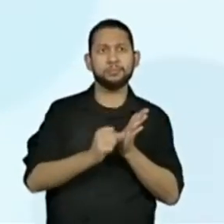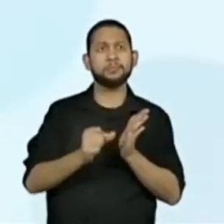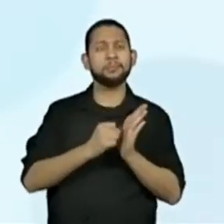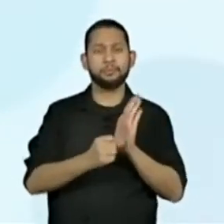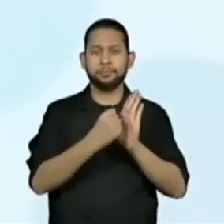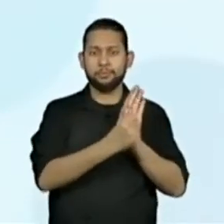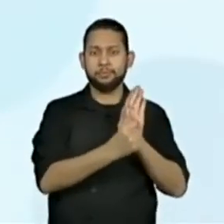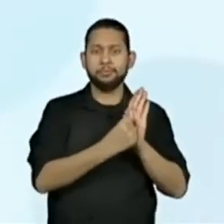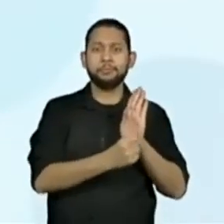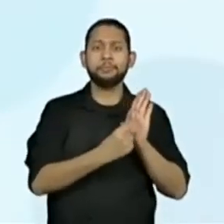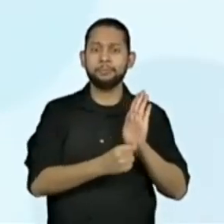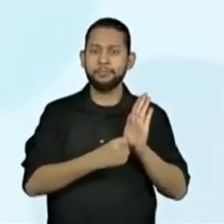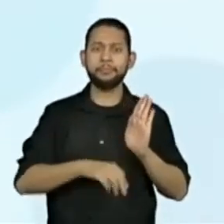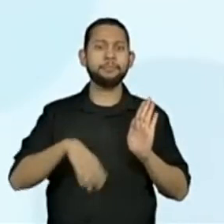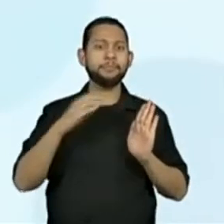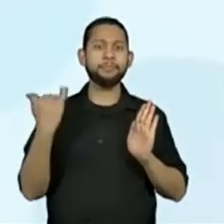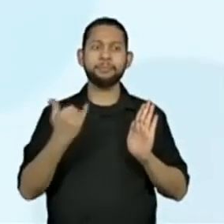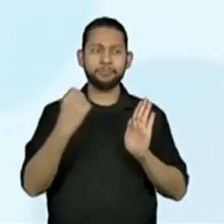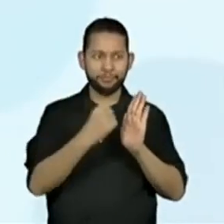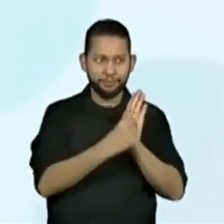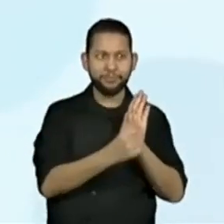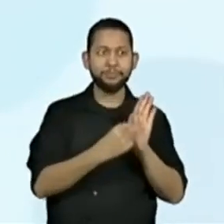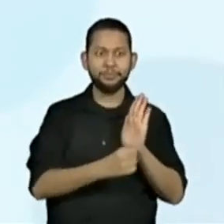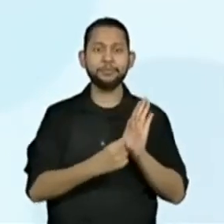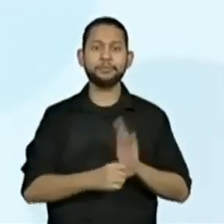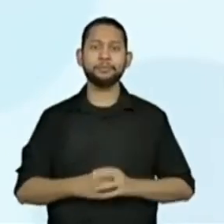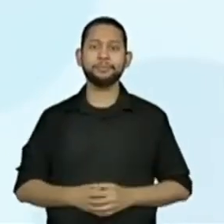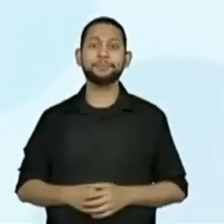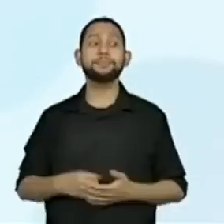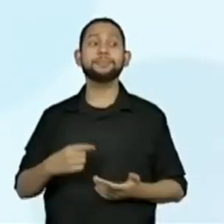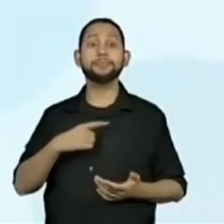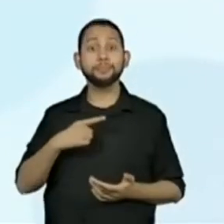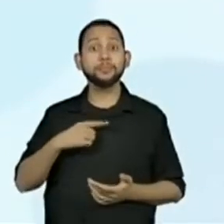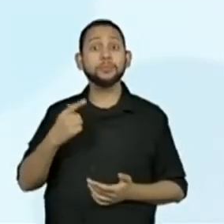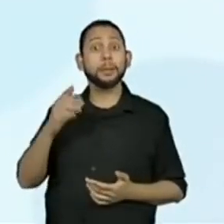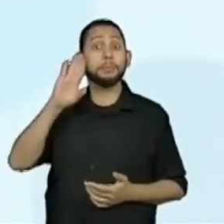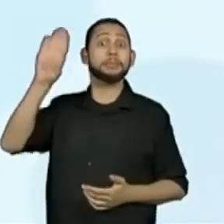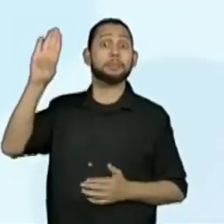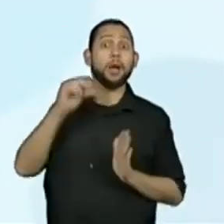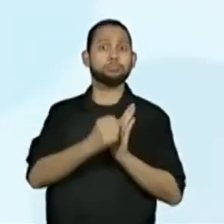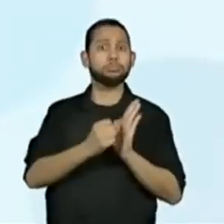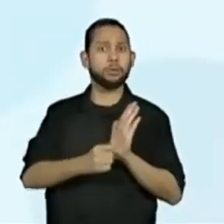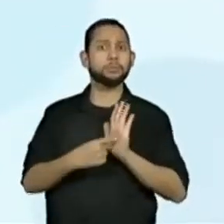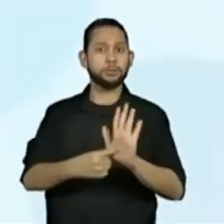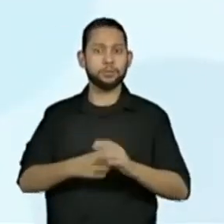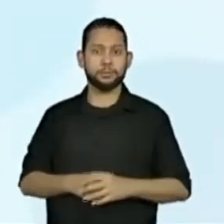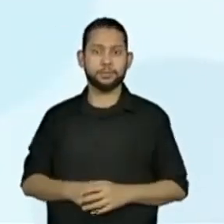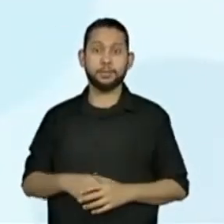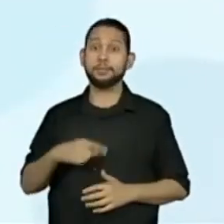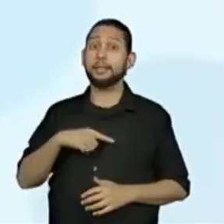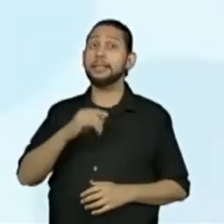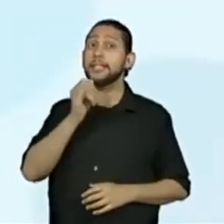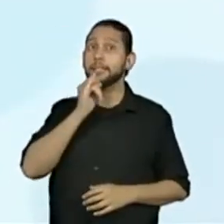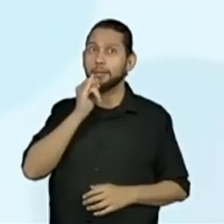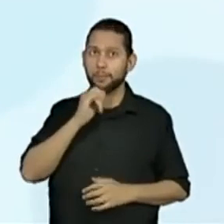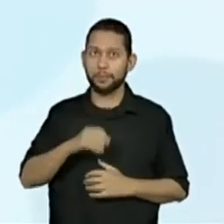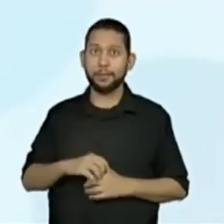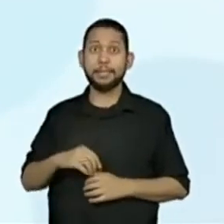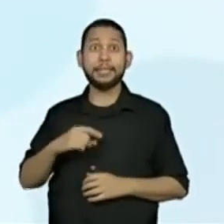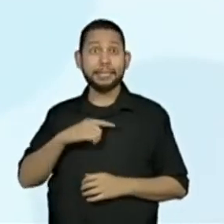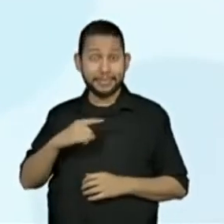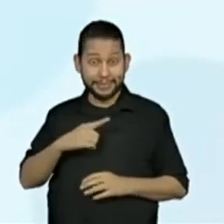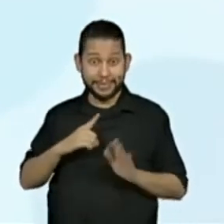consideradas mais importantes. Existem outros exemplos. As largatas de stories,